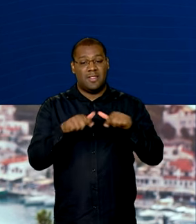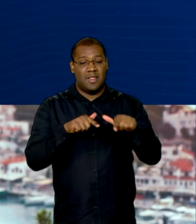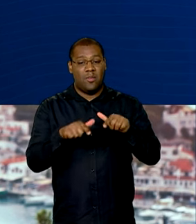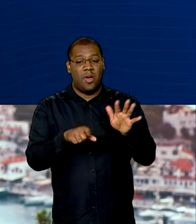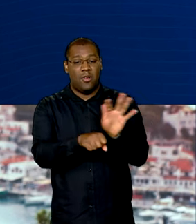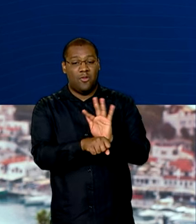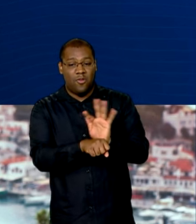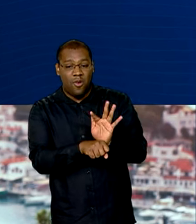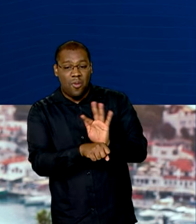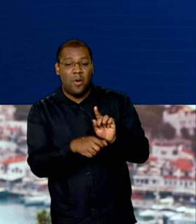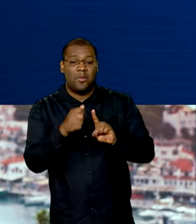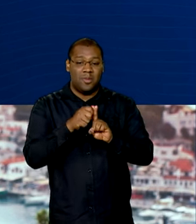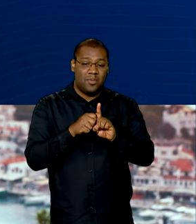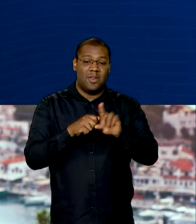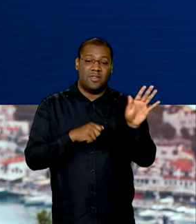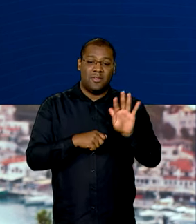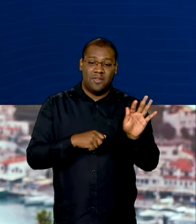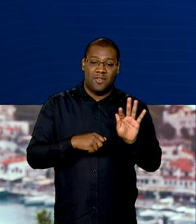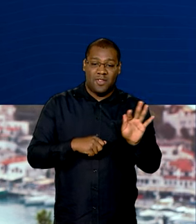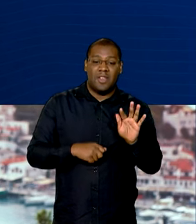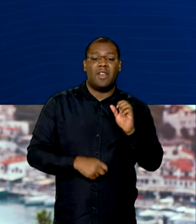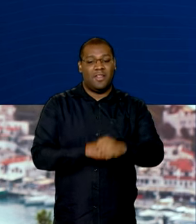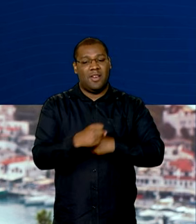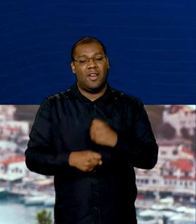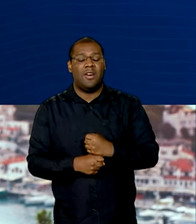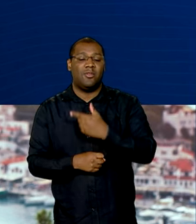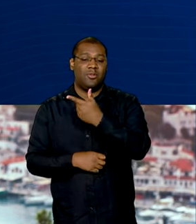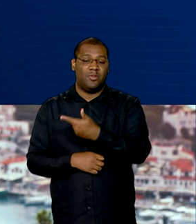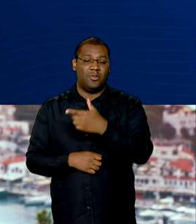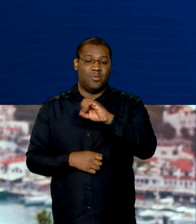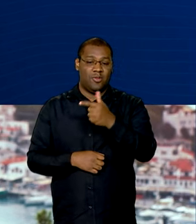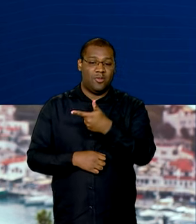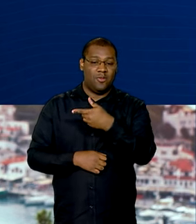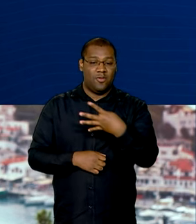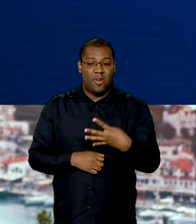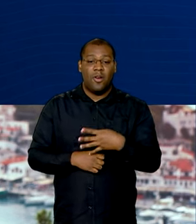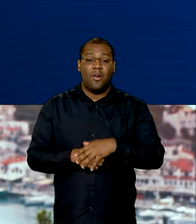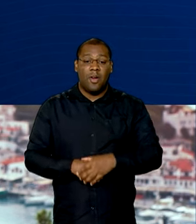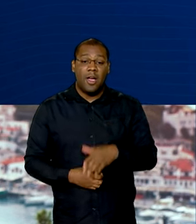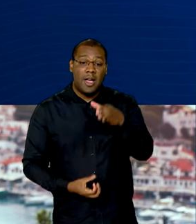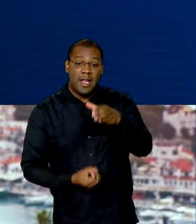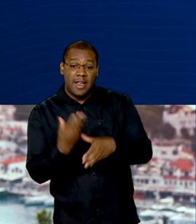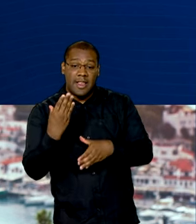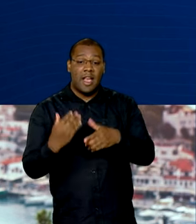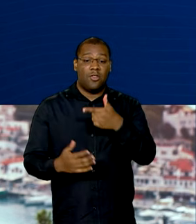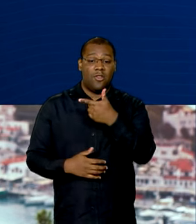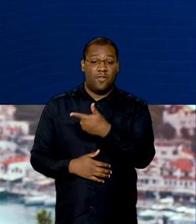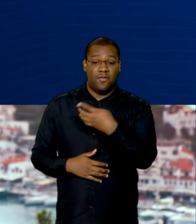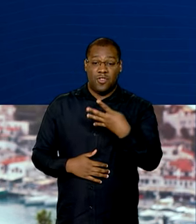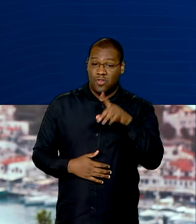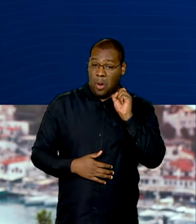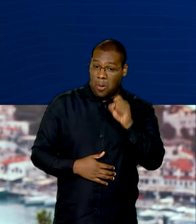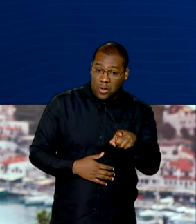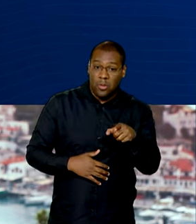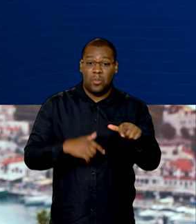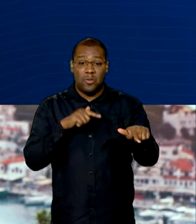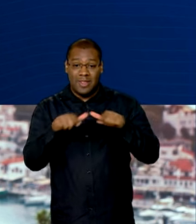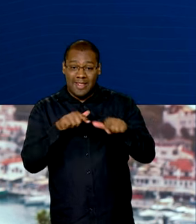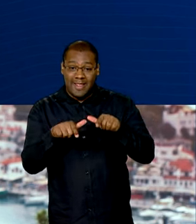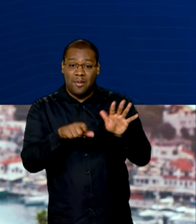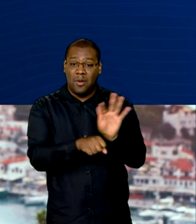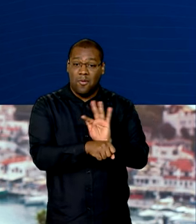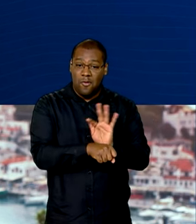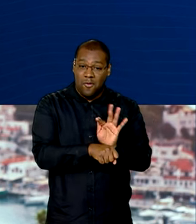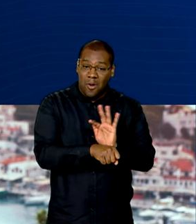fevereiro deste ano, o que representou a geração de cerca de 24 mil novos postos de trabalho.